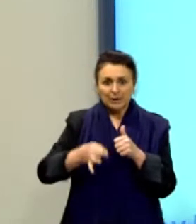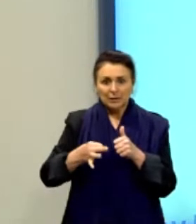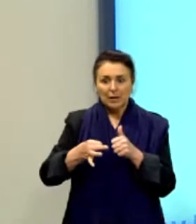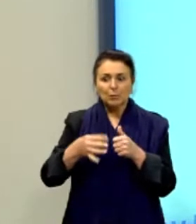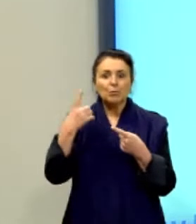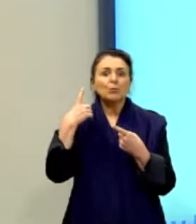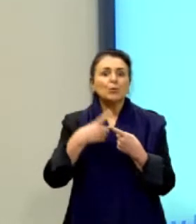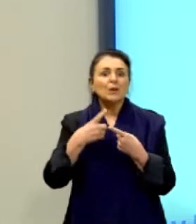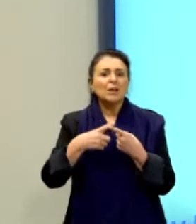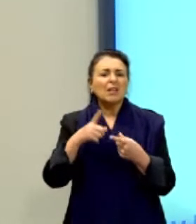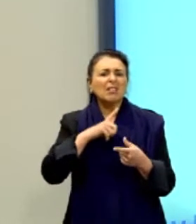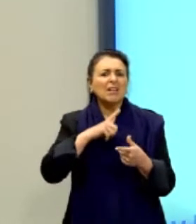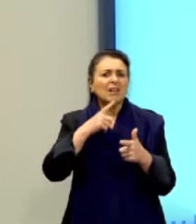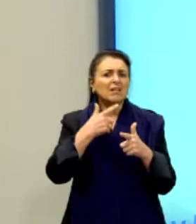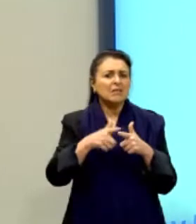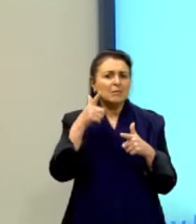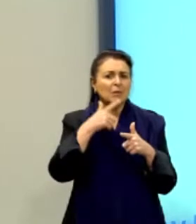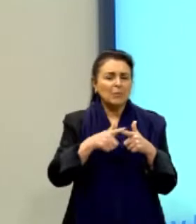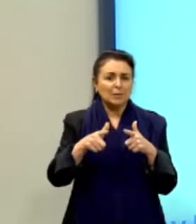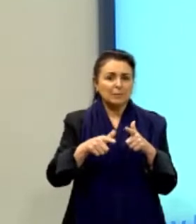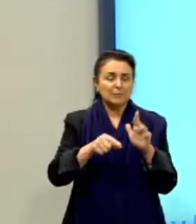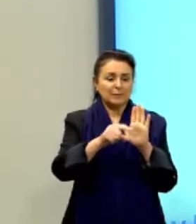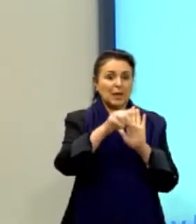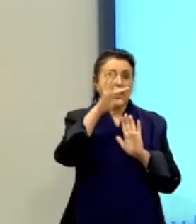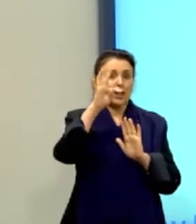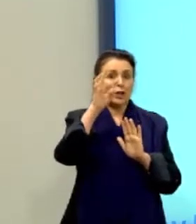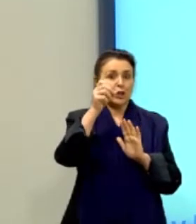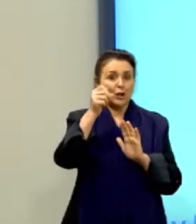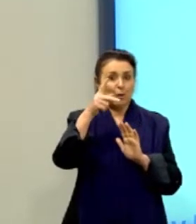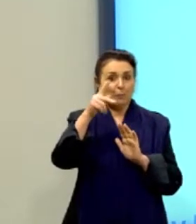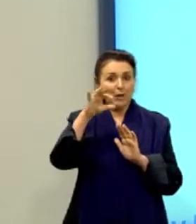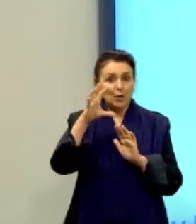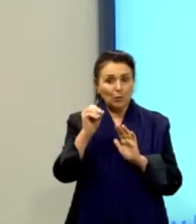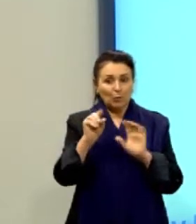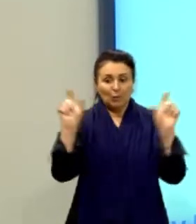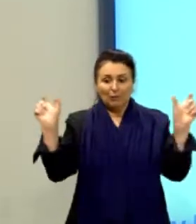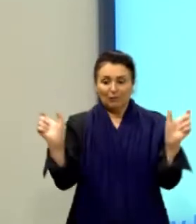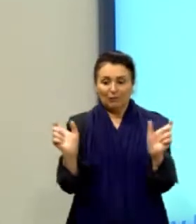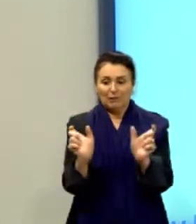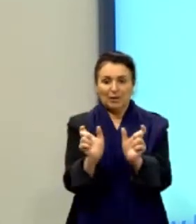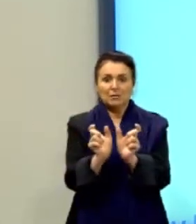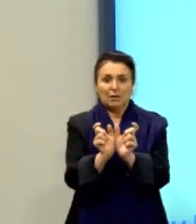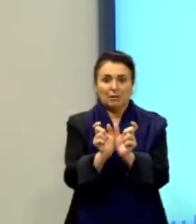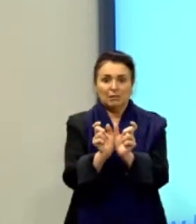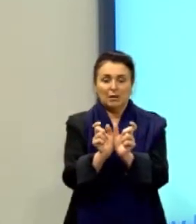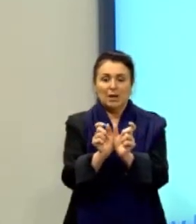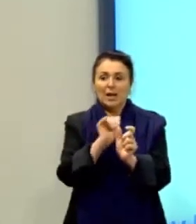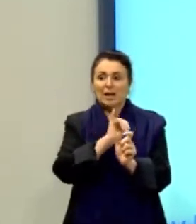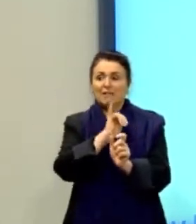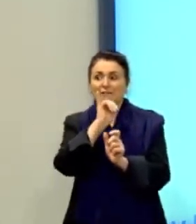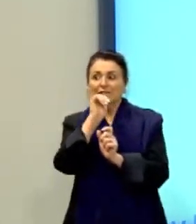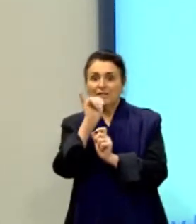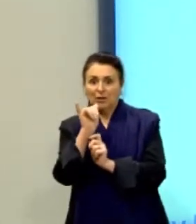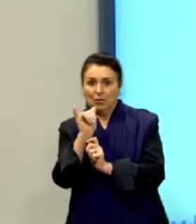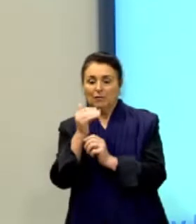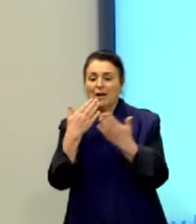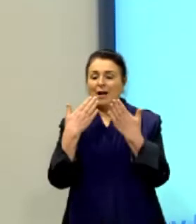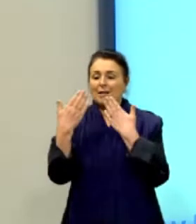problemática. Ponto. Tópico frasal. Por quê? Porque ela disse aqui na introdução que ela ia analisar as causas.